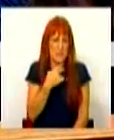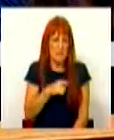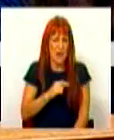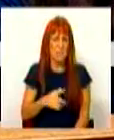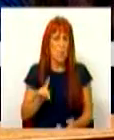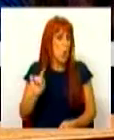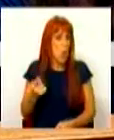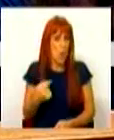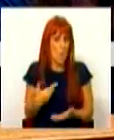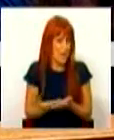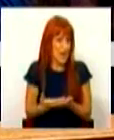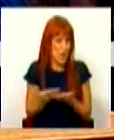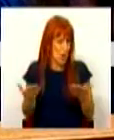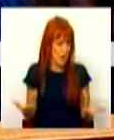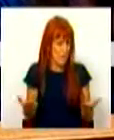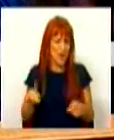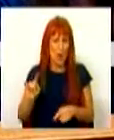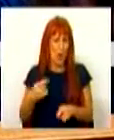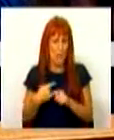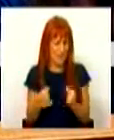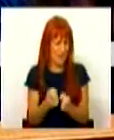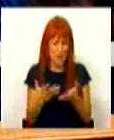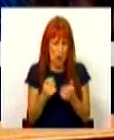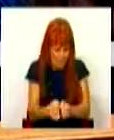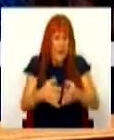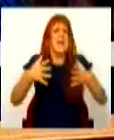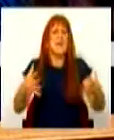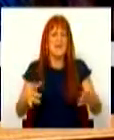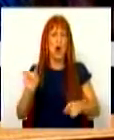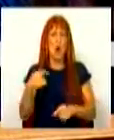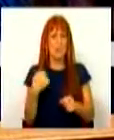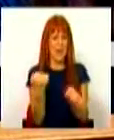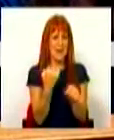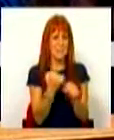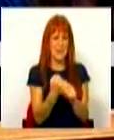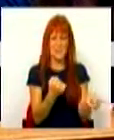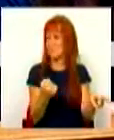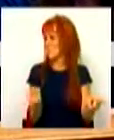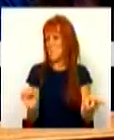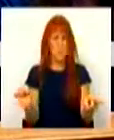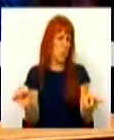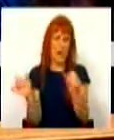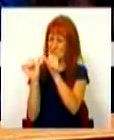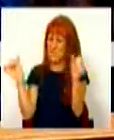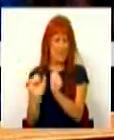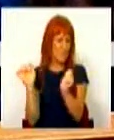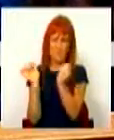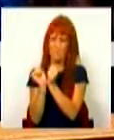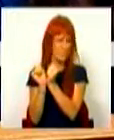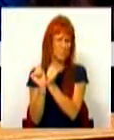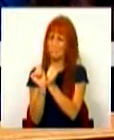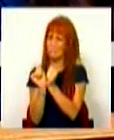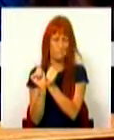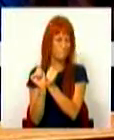Sem economia, sem crescimento económico e sem emprego, não há sistema de segurança social